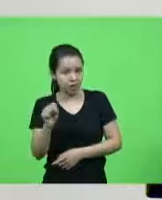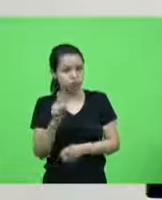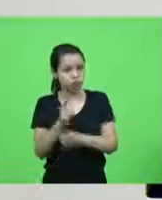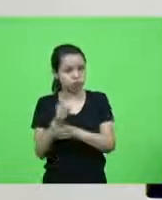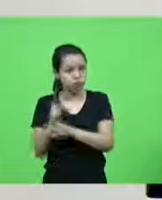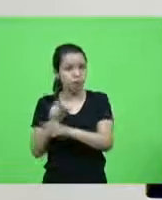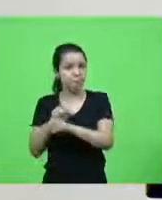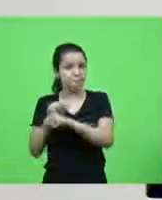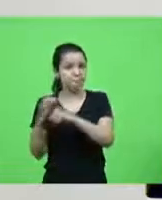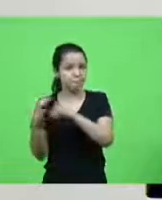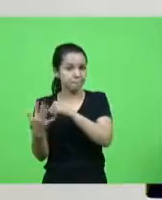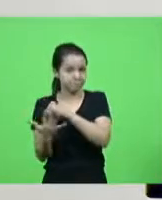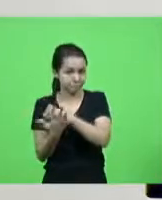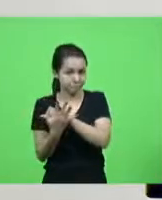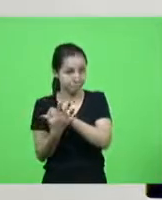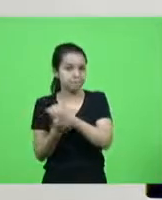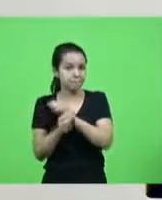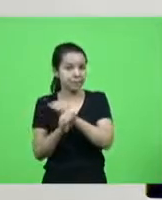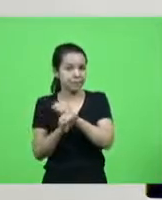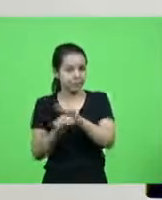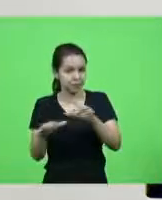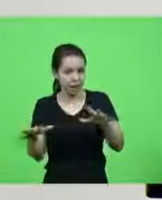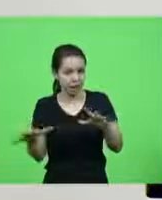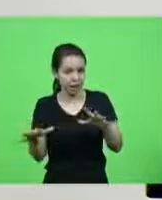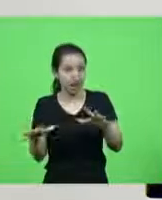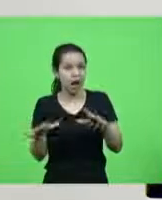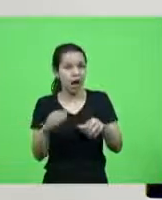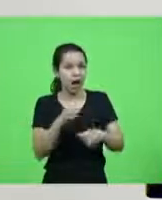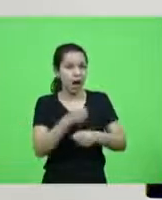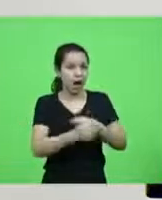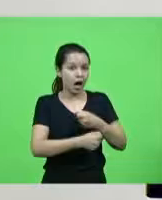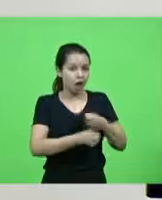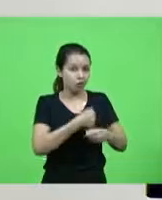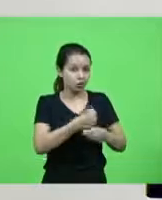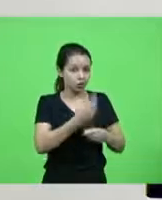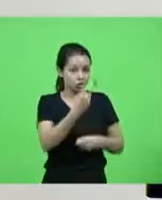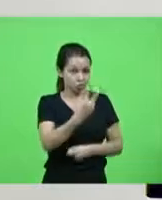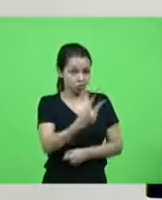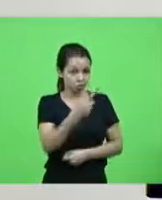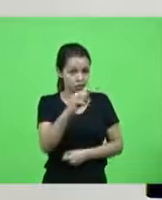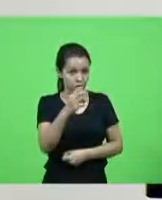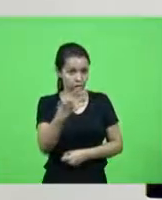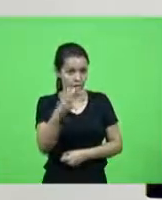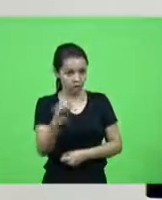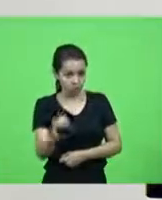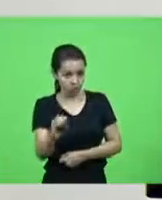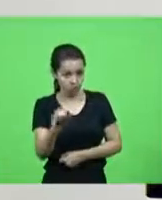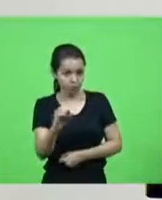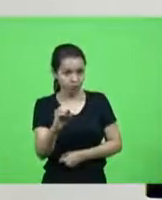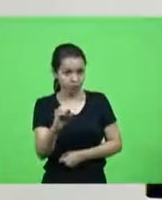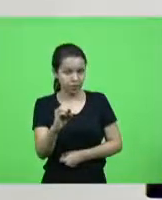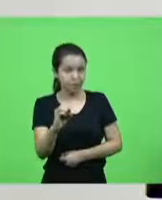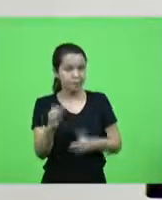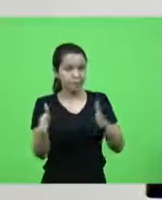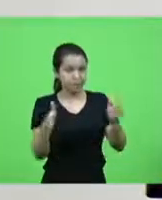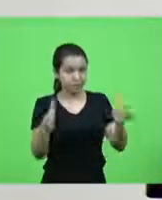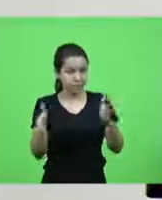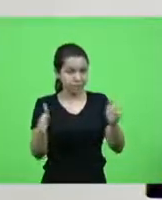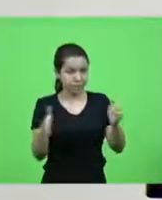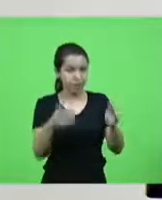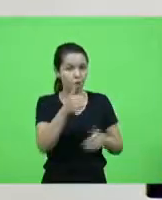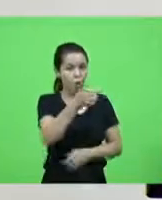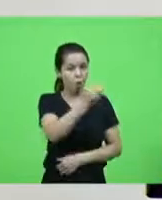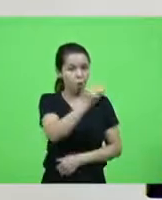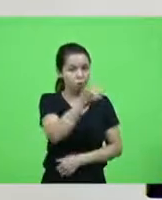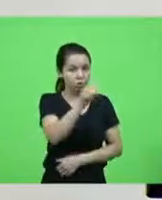pandemia no ano de 2020 foram 11 mil vou repetir no ano de 2020 foram 11